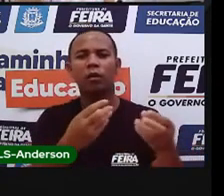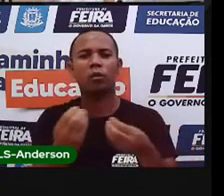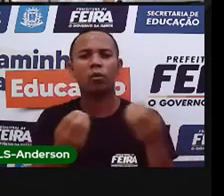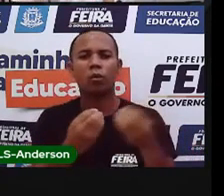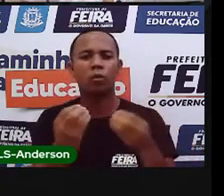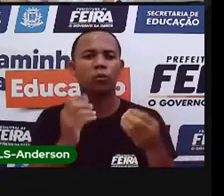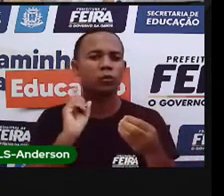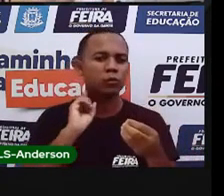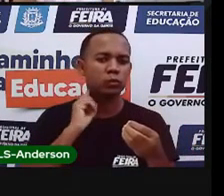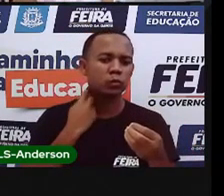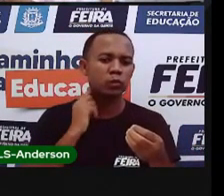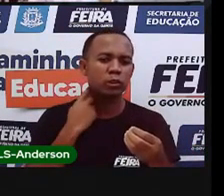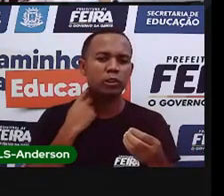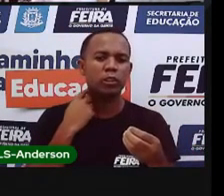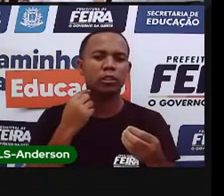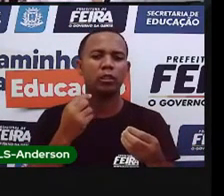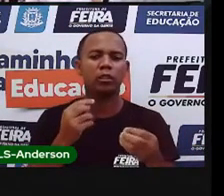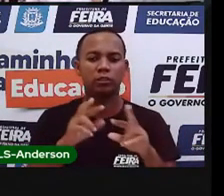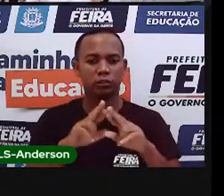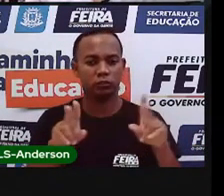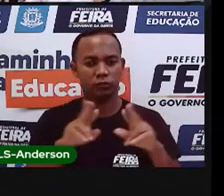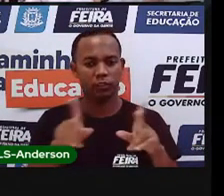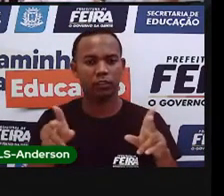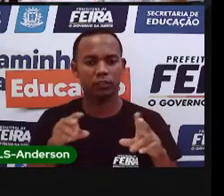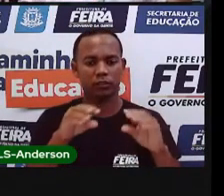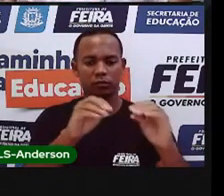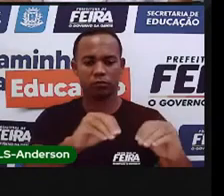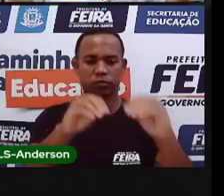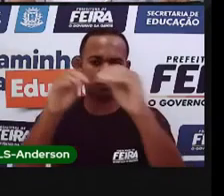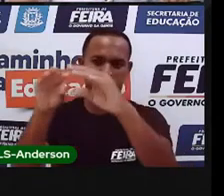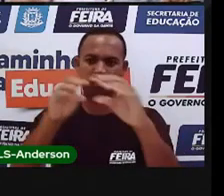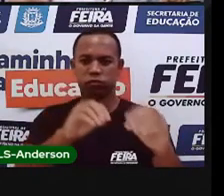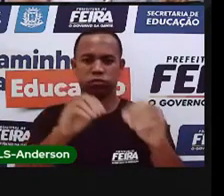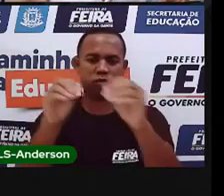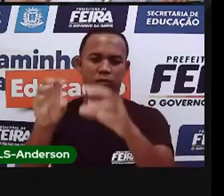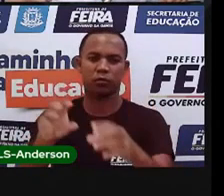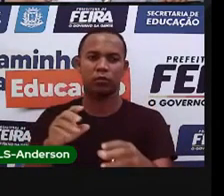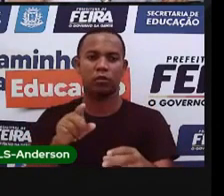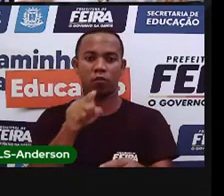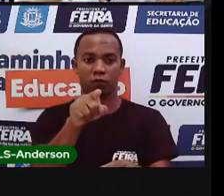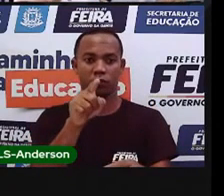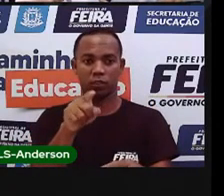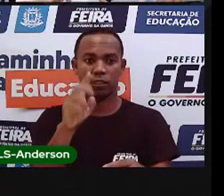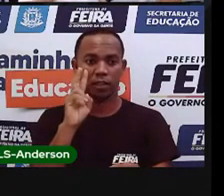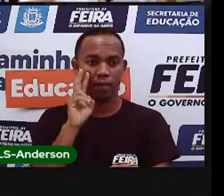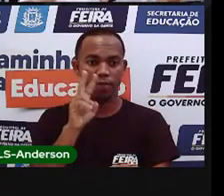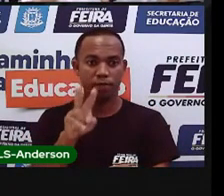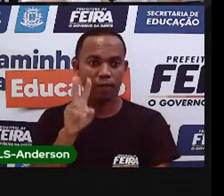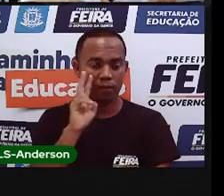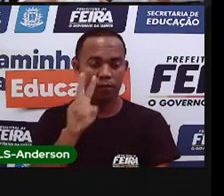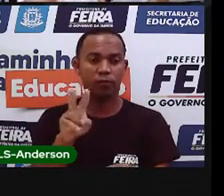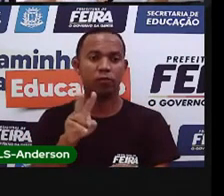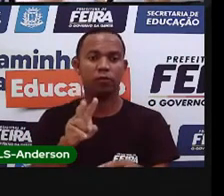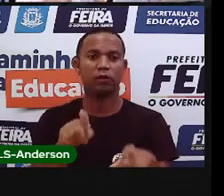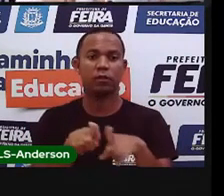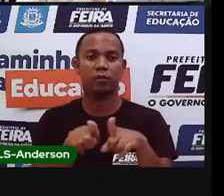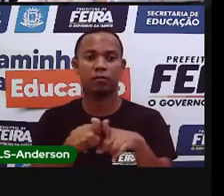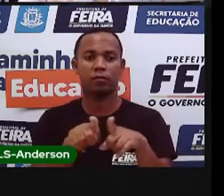do lixo urbano, ela é diferente da zona rural. Então, se você que está assistindo aí agora, a live com a Pró,